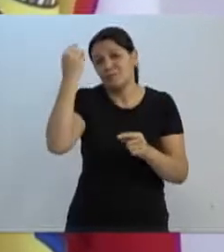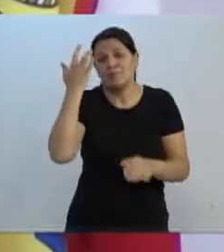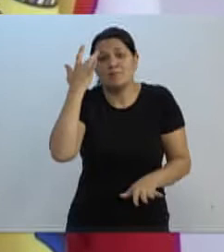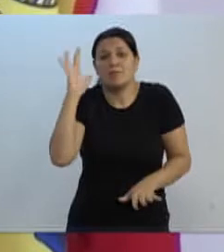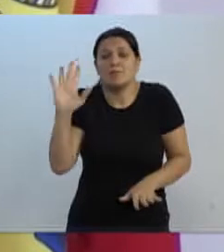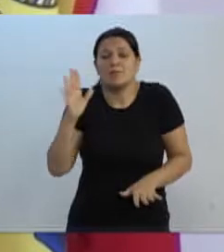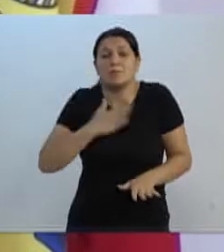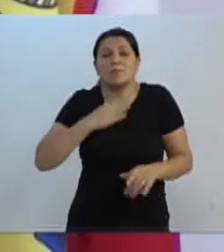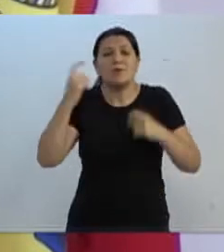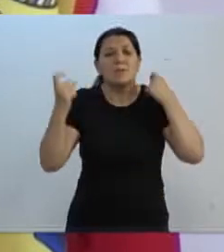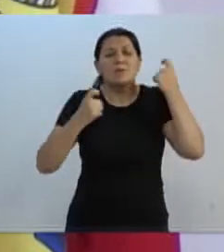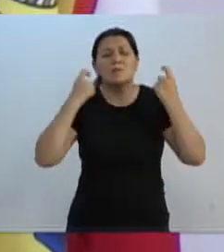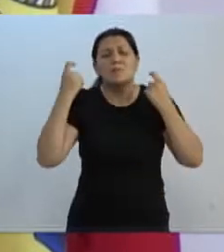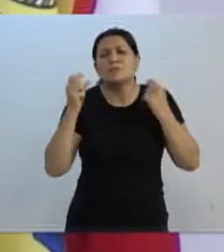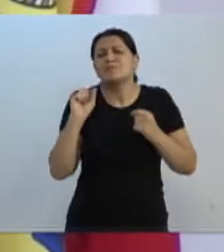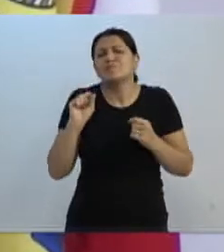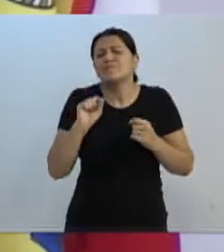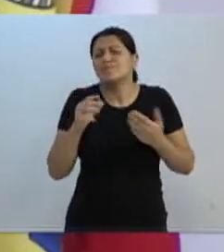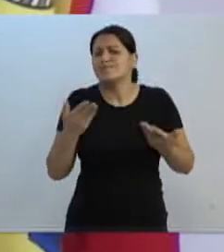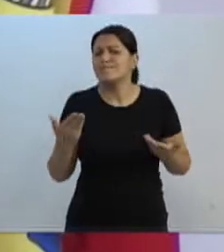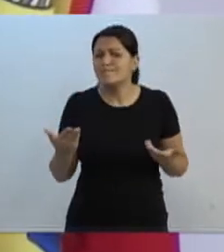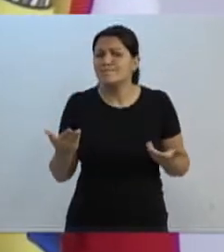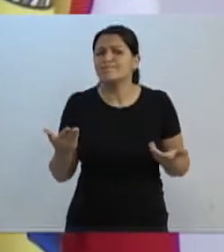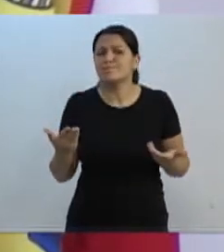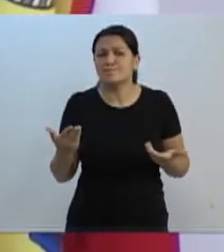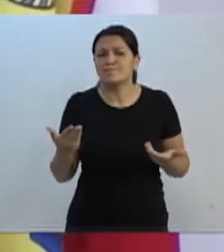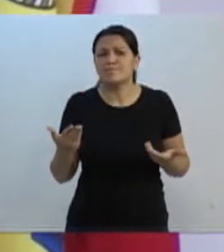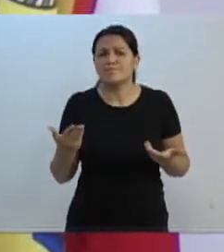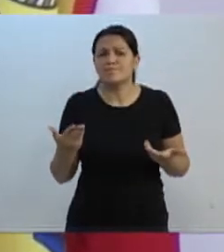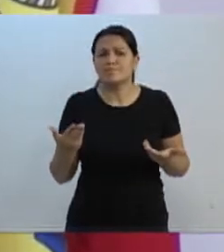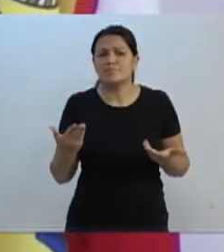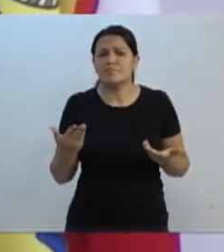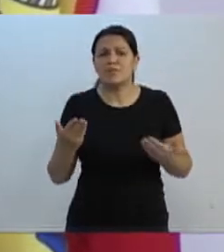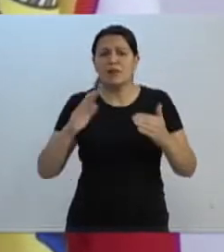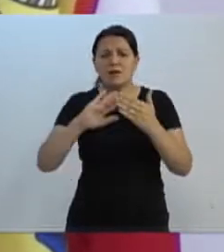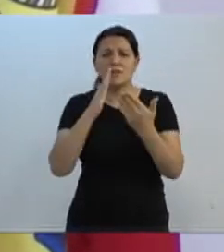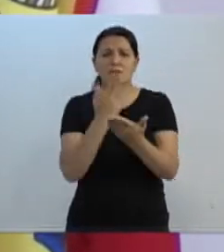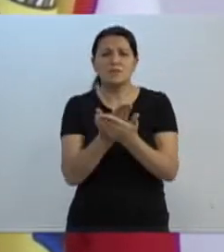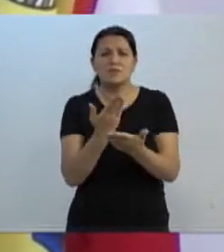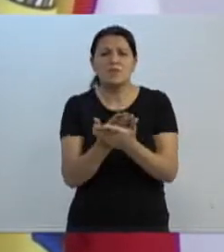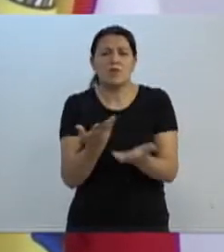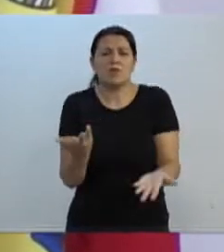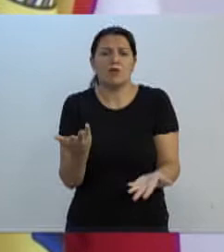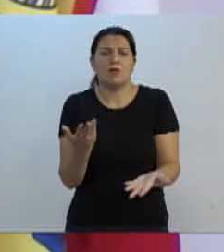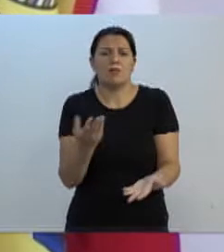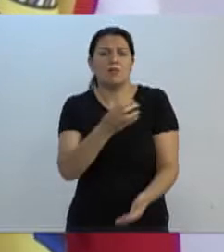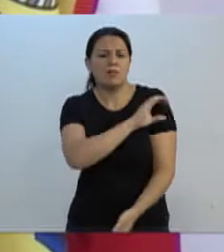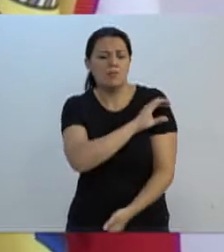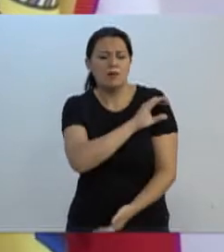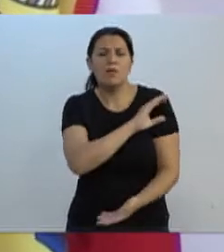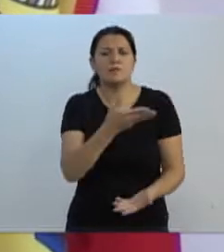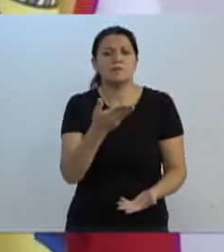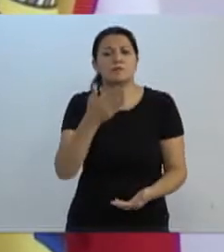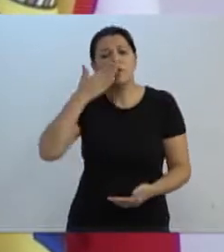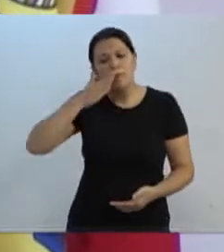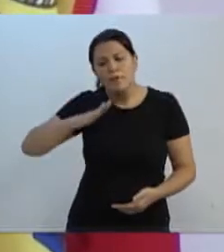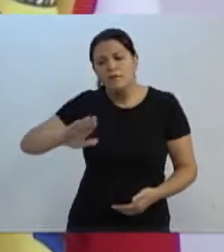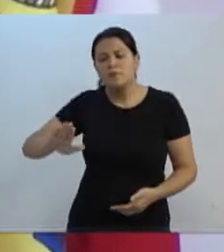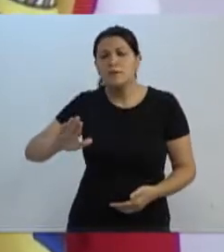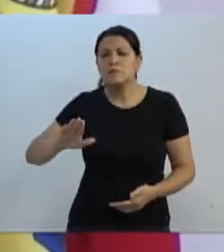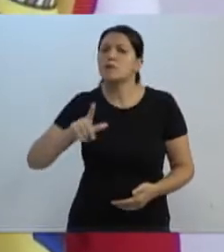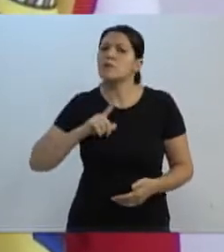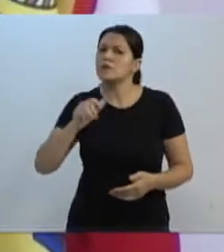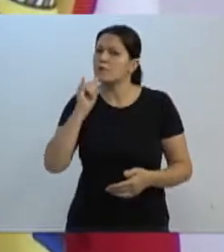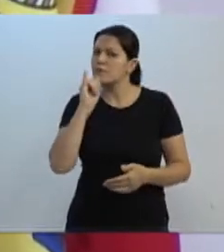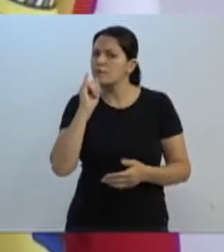E a minha preocupação maior aqui, vereador Ito, é com os educandários. Ou seja, as crianças estão andando, e eu tenho vários exemplos,